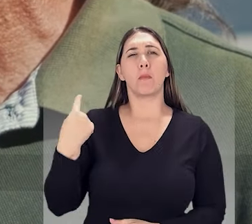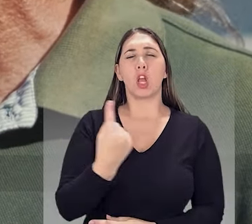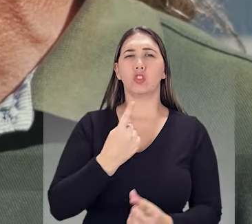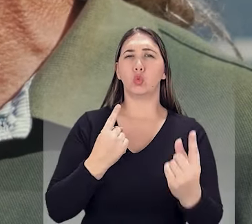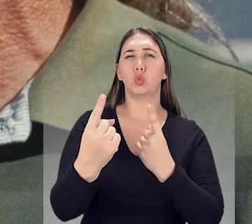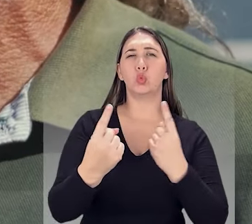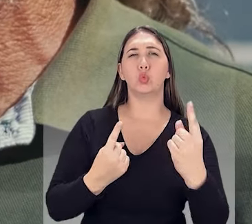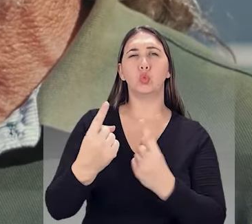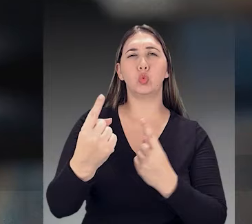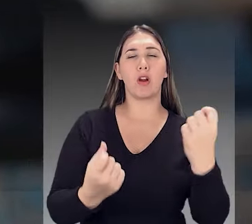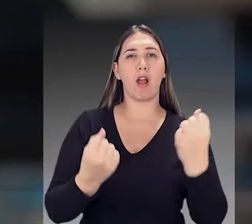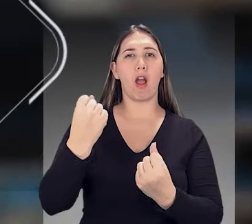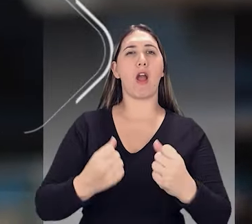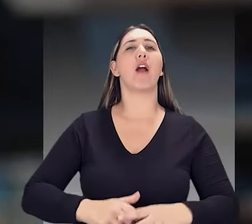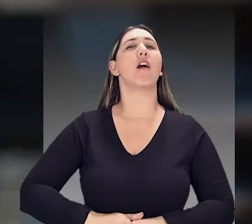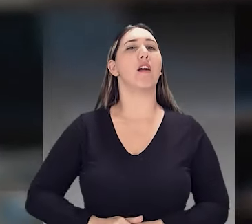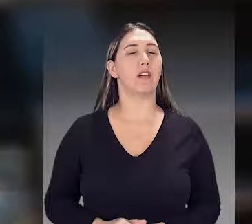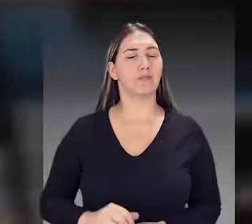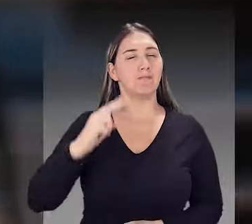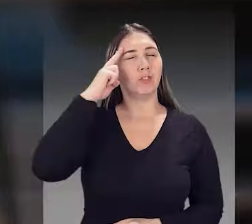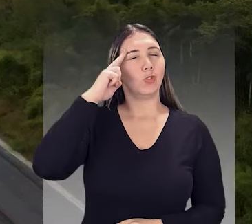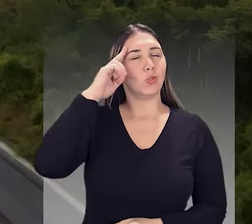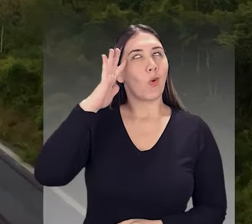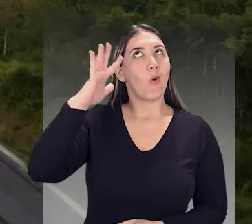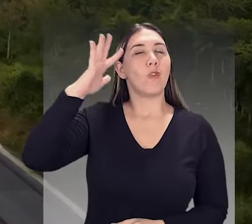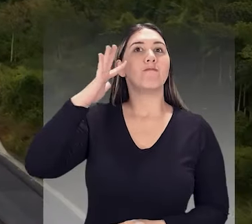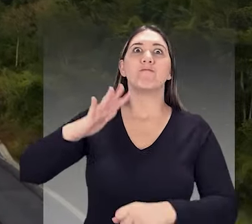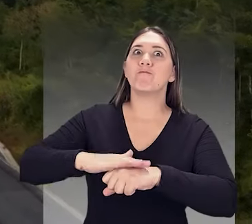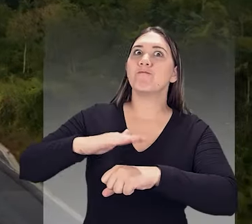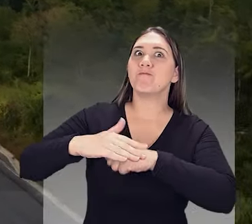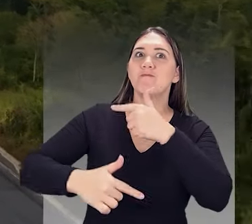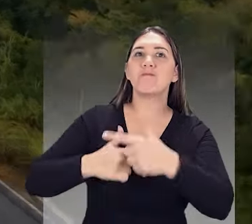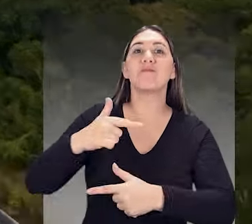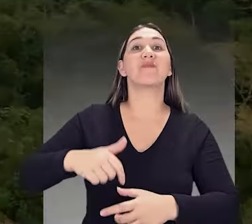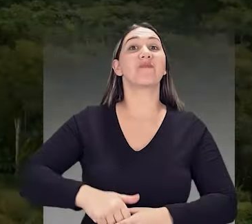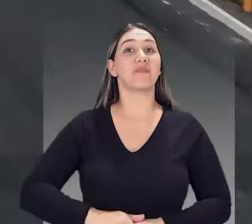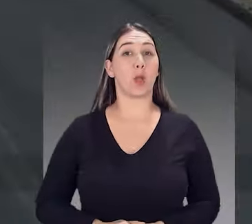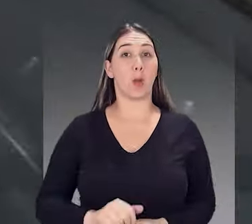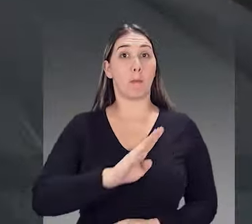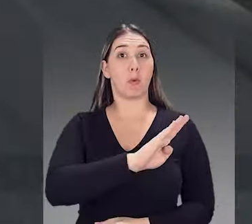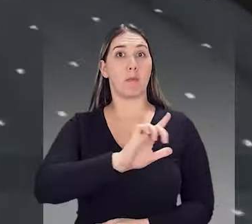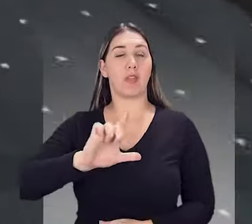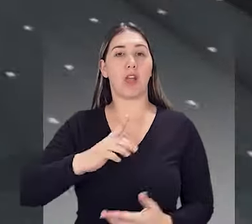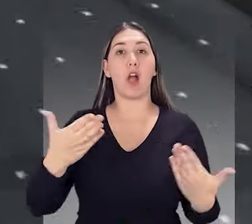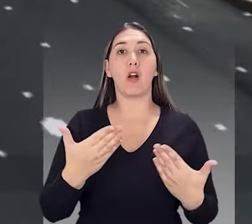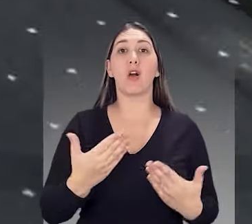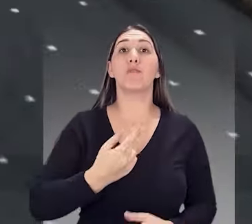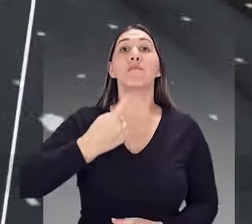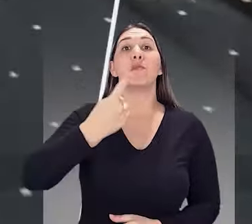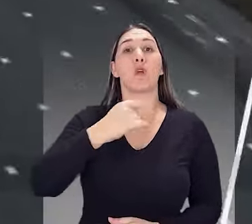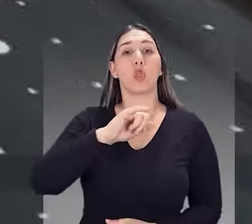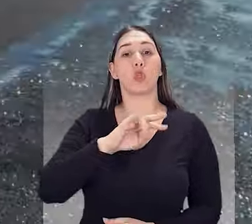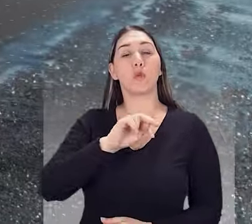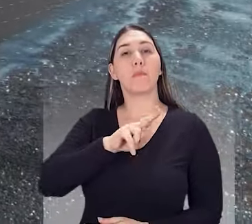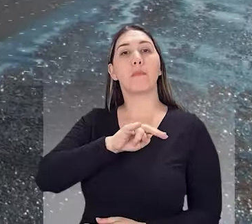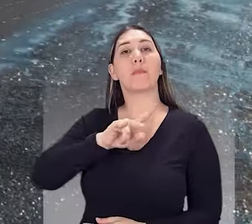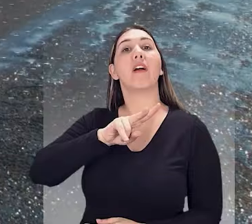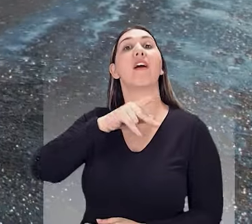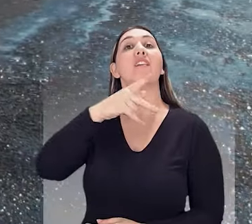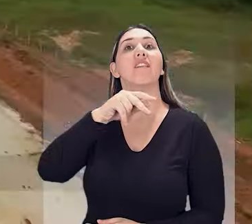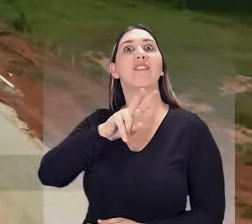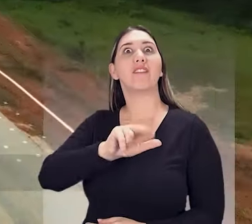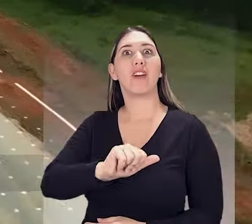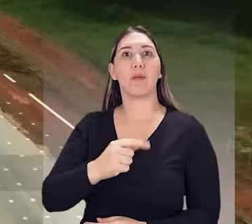muito pra gente o fluxo de veículo, né? Vai ser um sonho realizado pro pessoal aí. Em Blumenau, a primeira fase do acesso norte de Vila Itopava está sendo